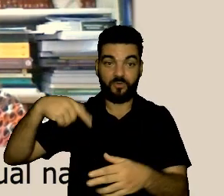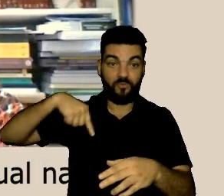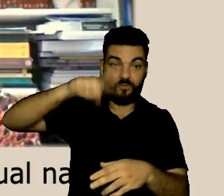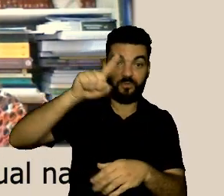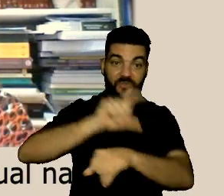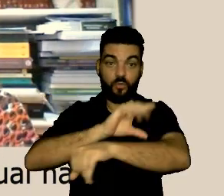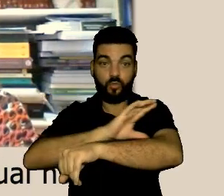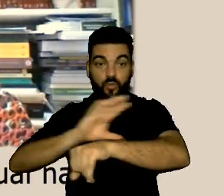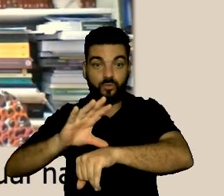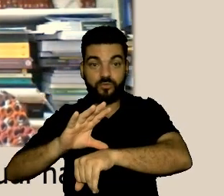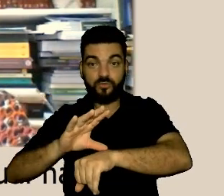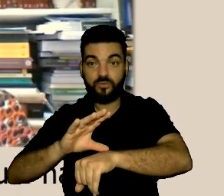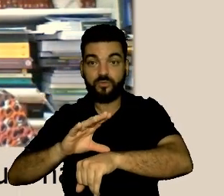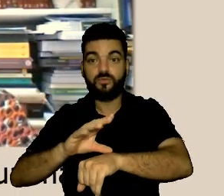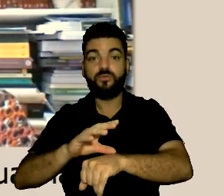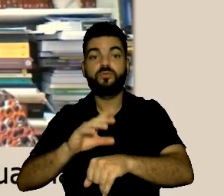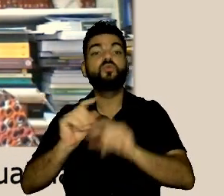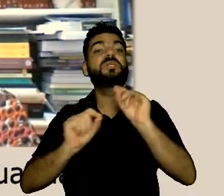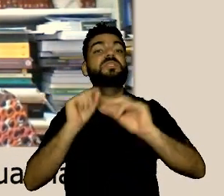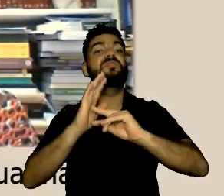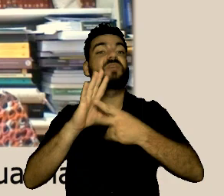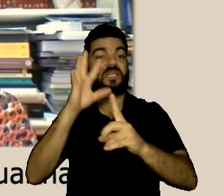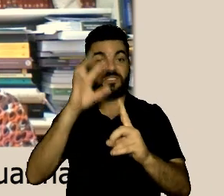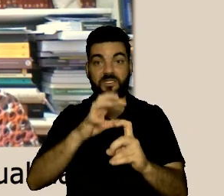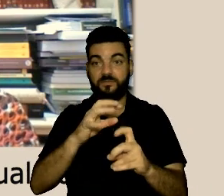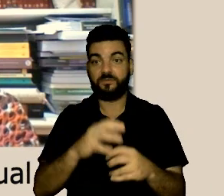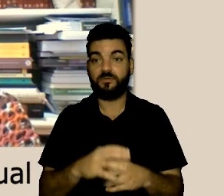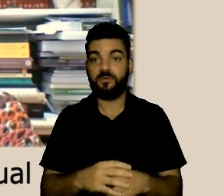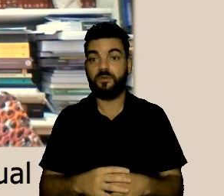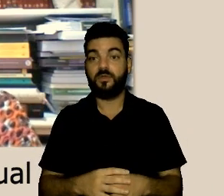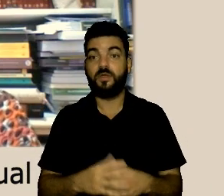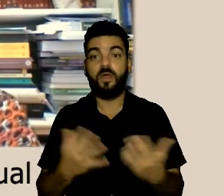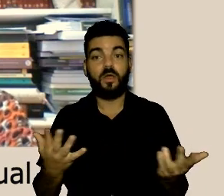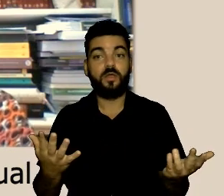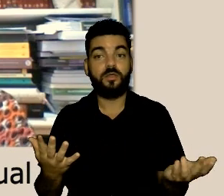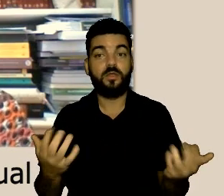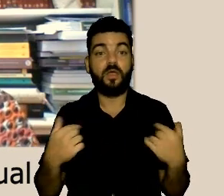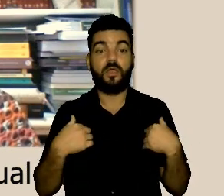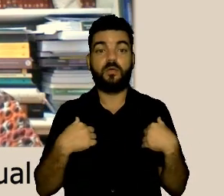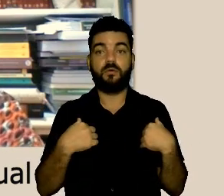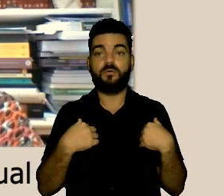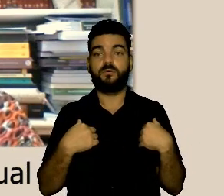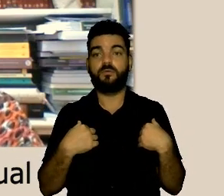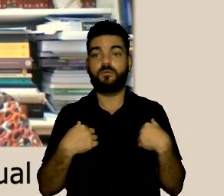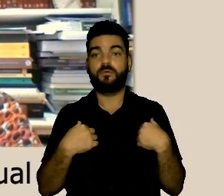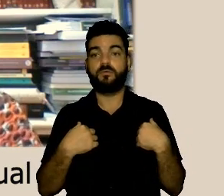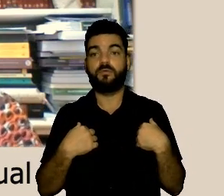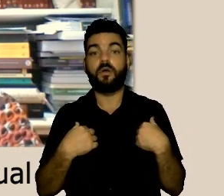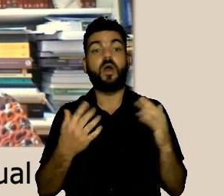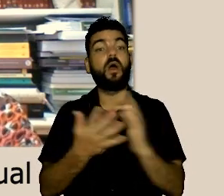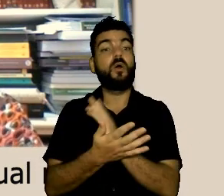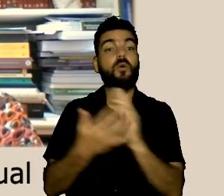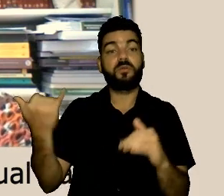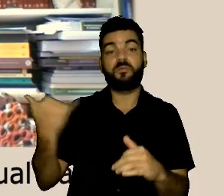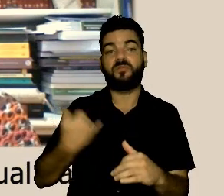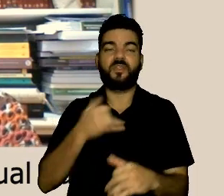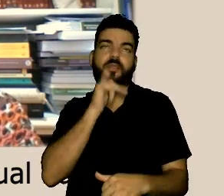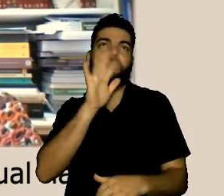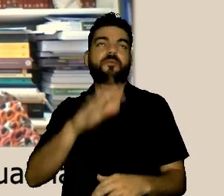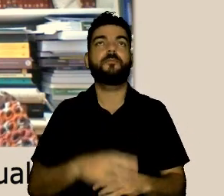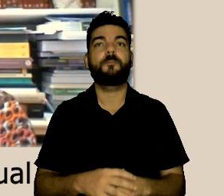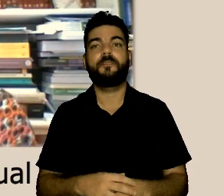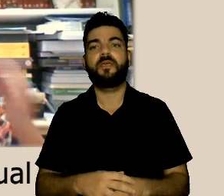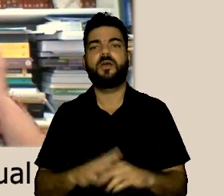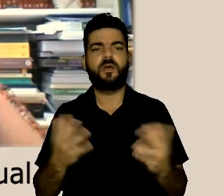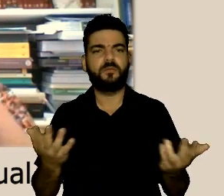mas depois na hora de nós ministrarmos o curso do que vem a ser assédio teve